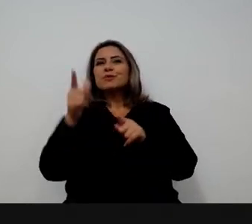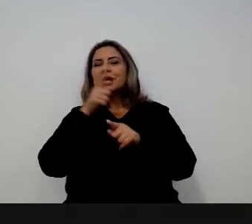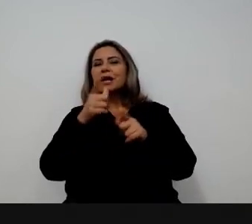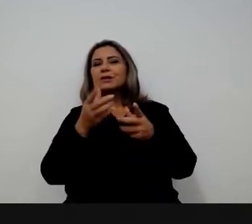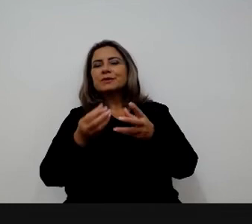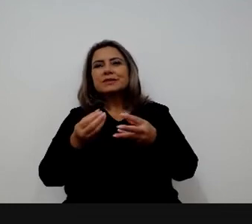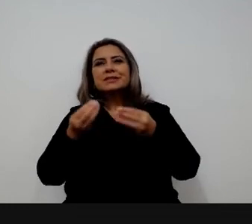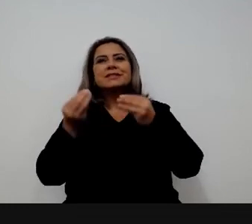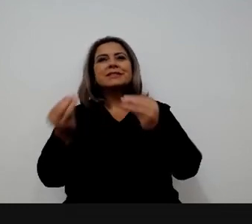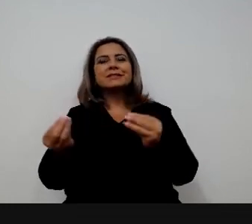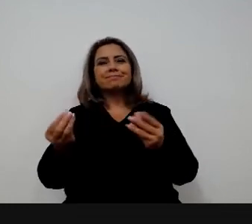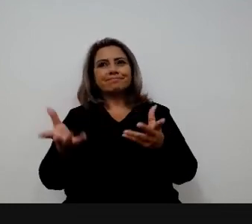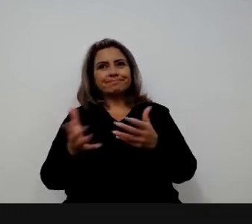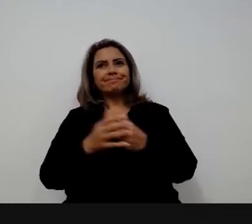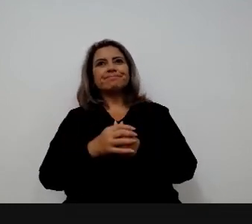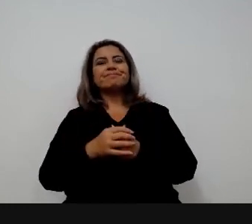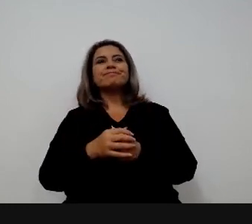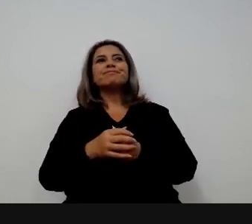fazer as entregas necessárias